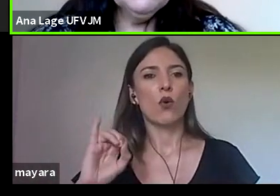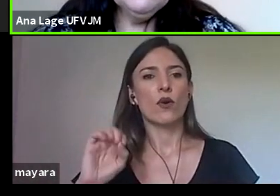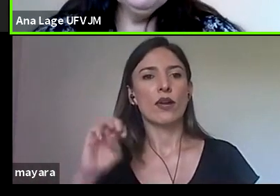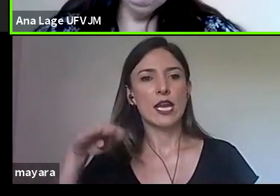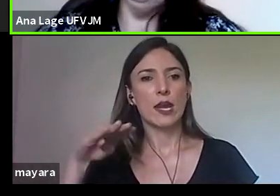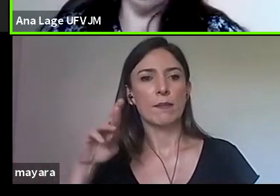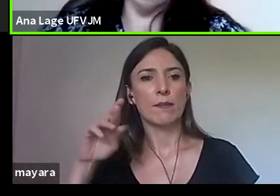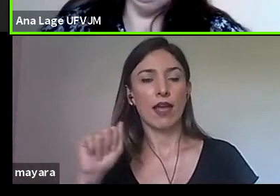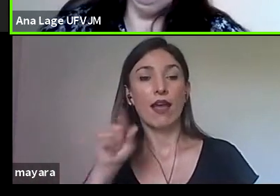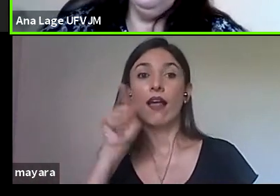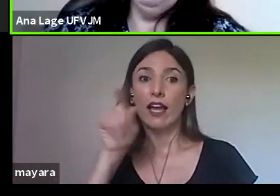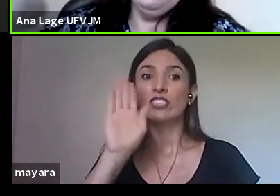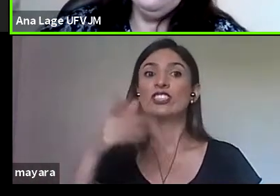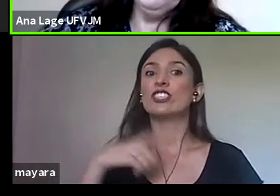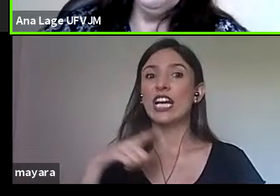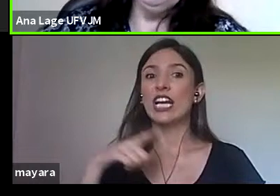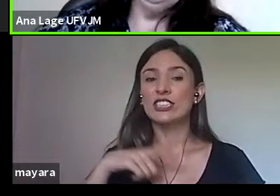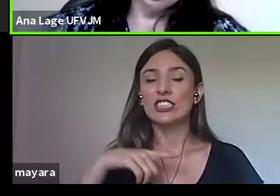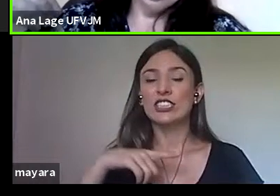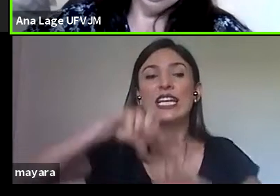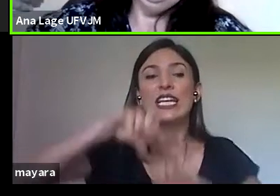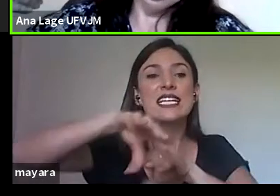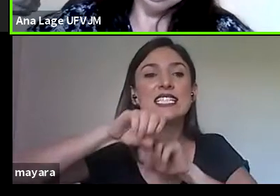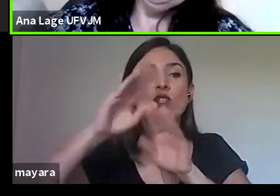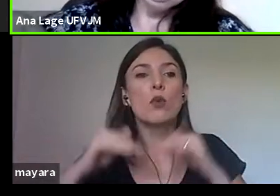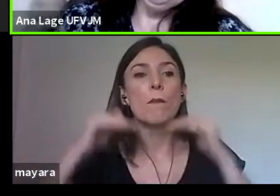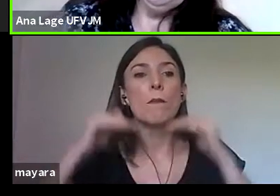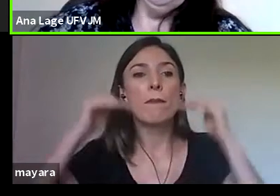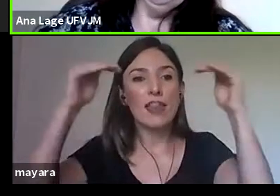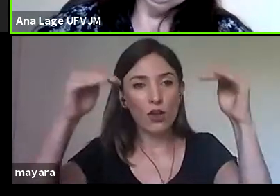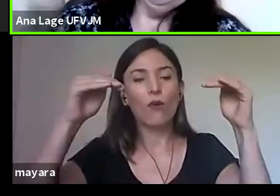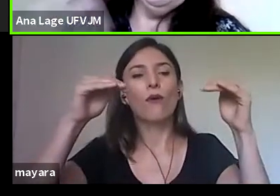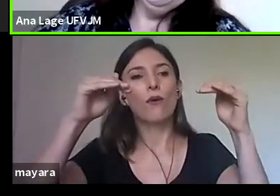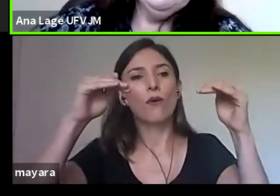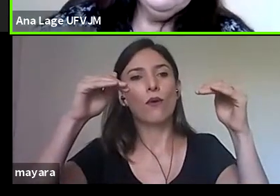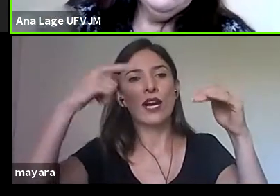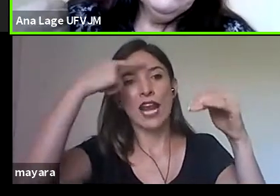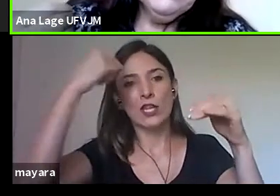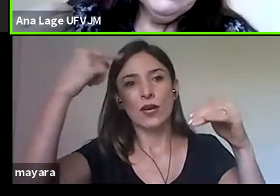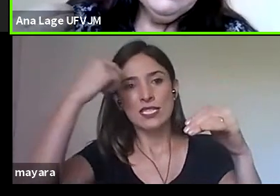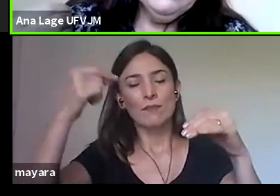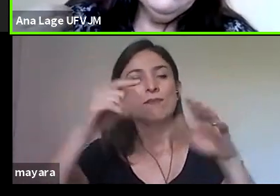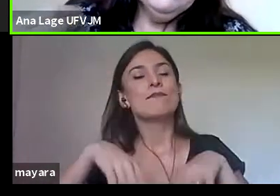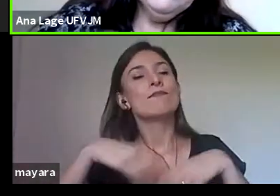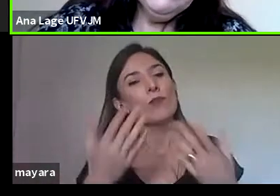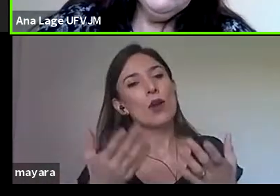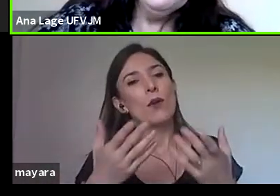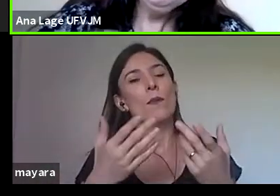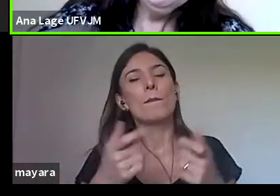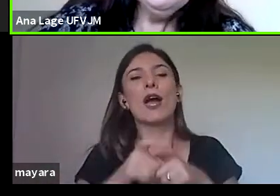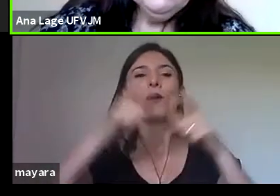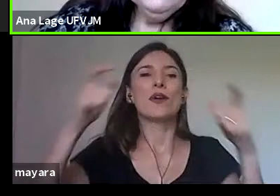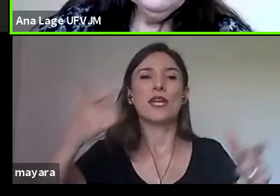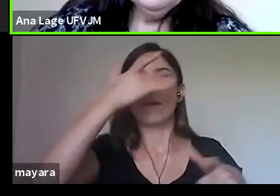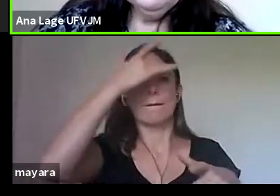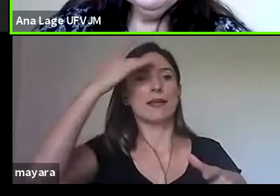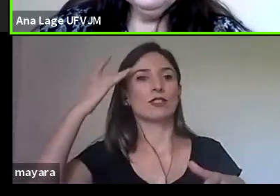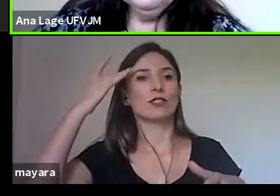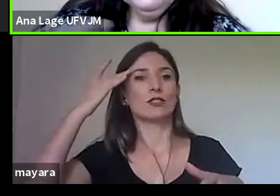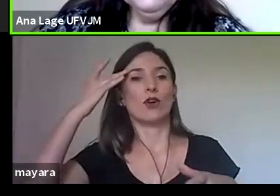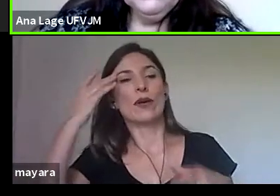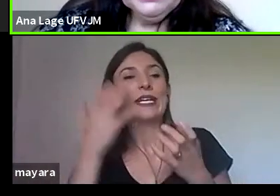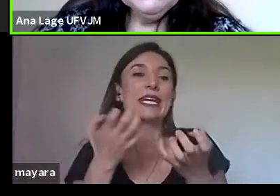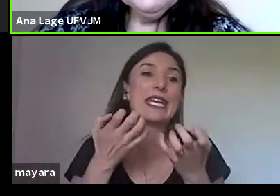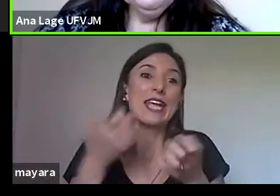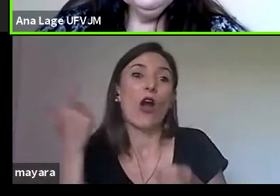momento, né? A maior parte das pessoas que queriam e conseguiam, né?